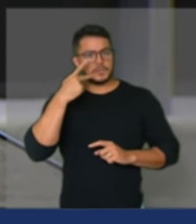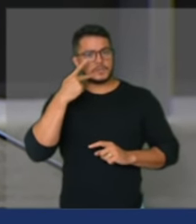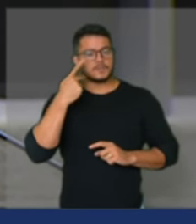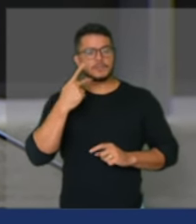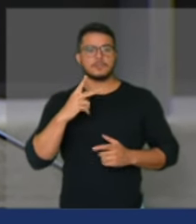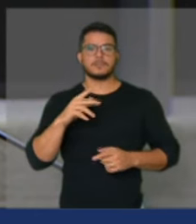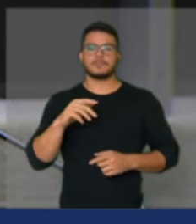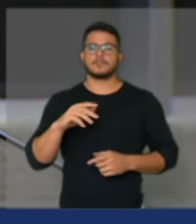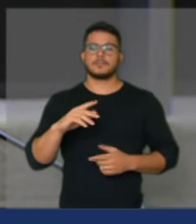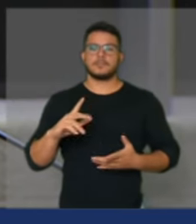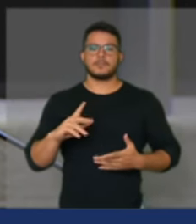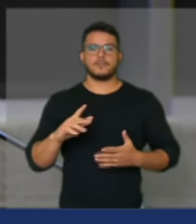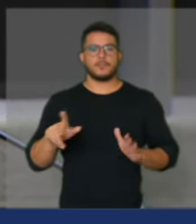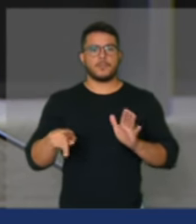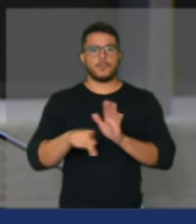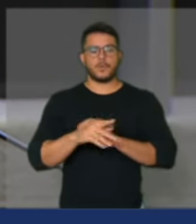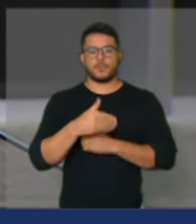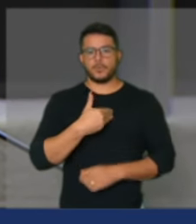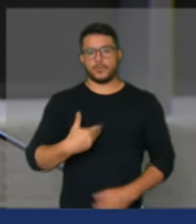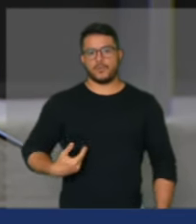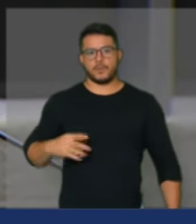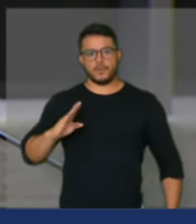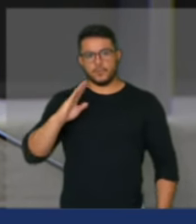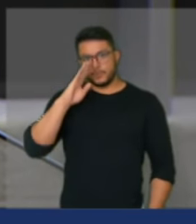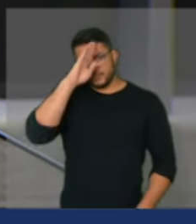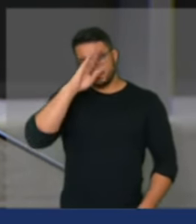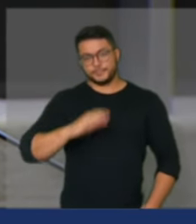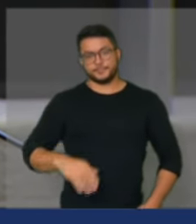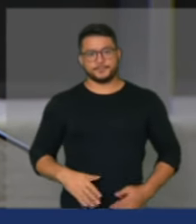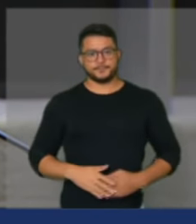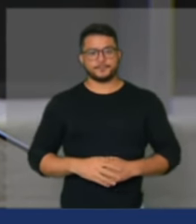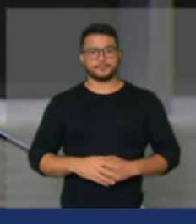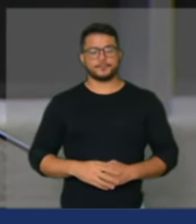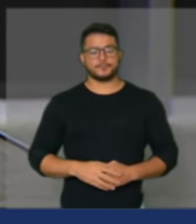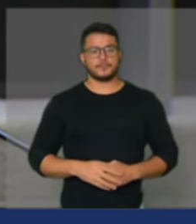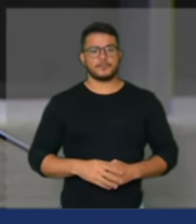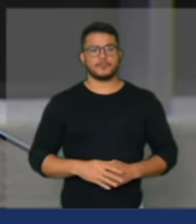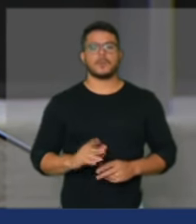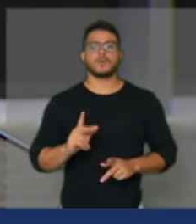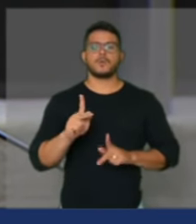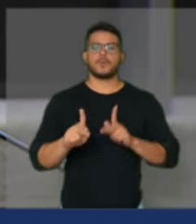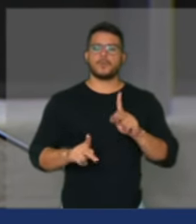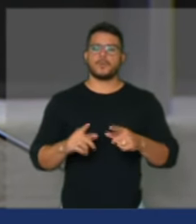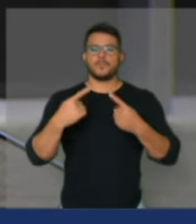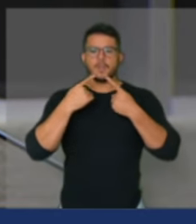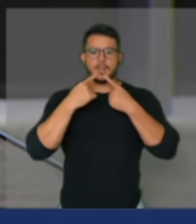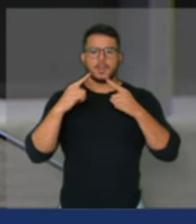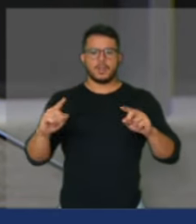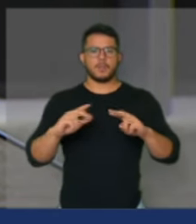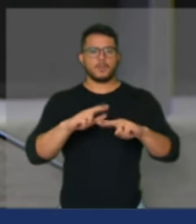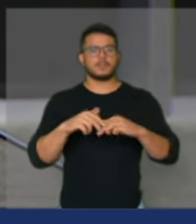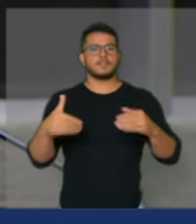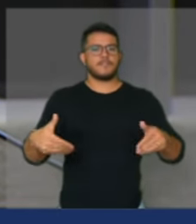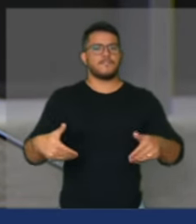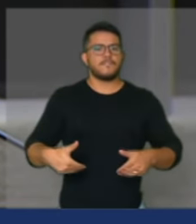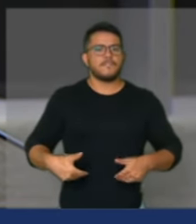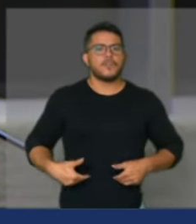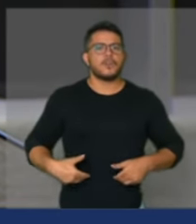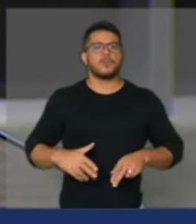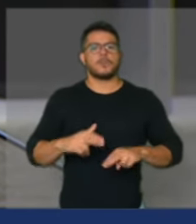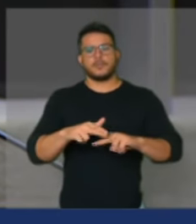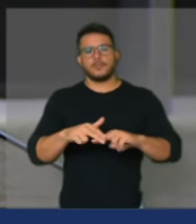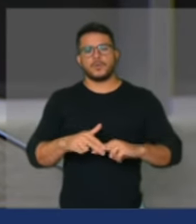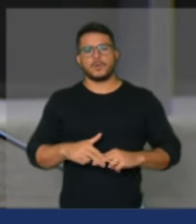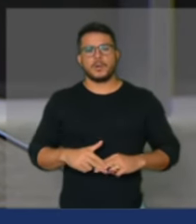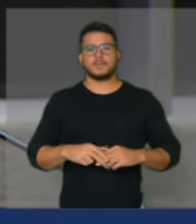governo Bolsonaro o povo protestou contra a fome contra a caristia contra o desmonte da